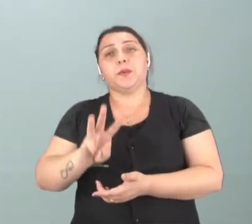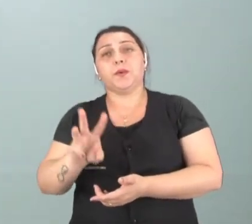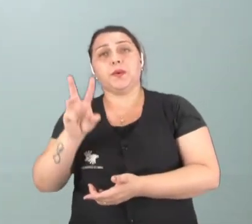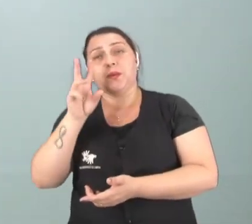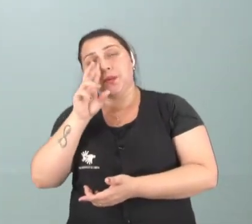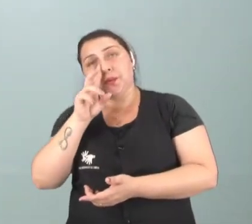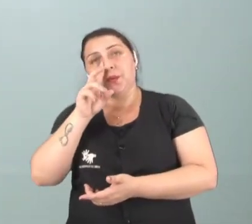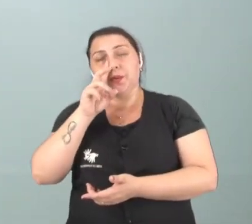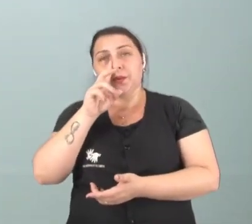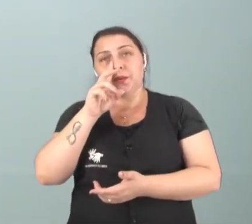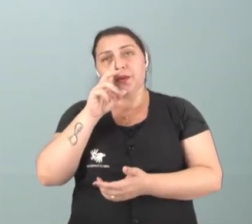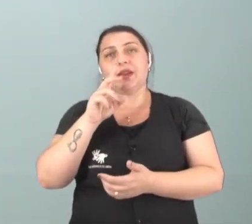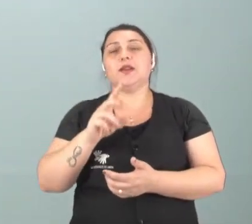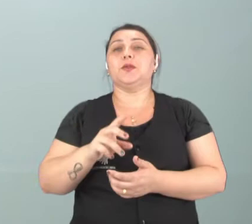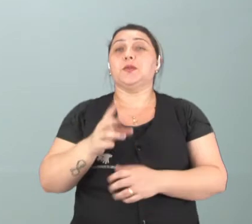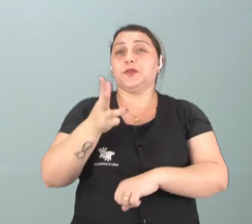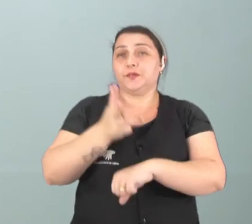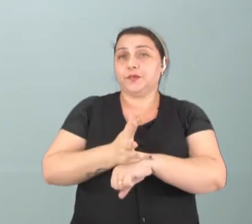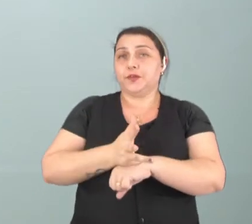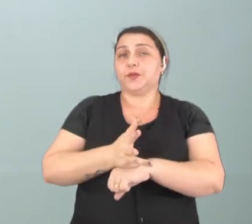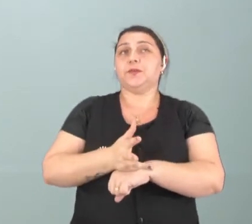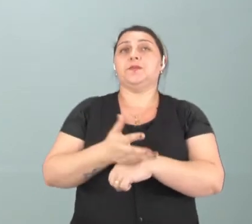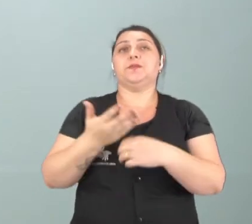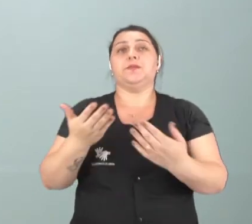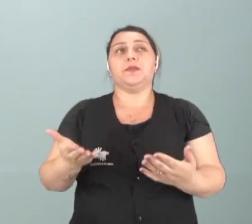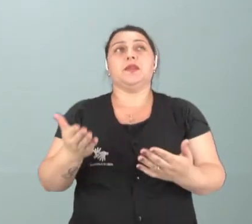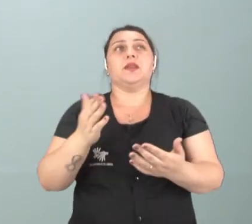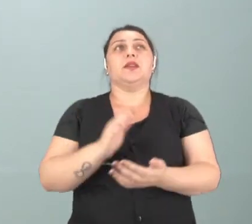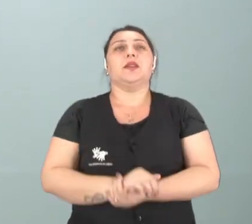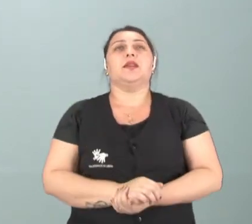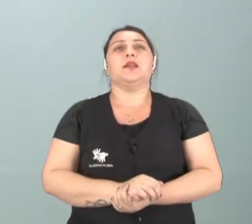né, comente aí nos vídeos, tá? Então, pessoal,